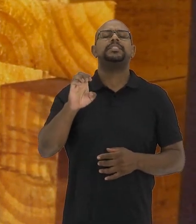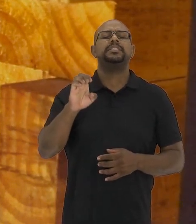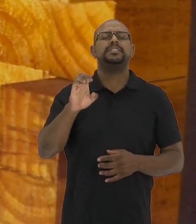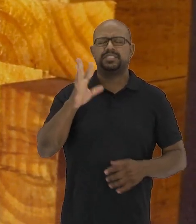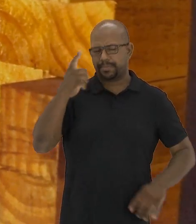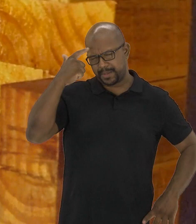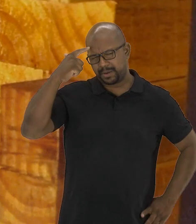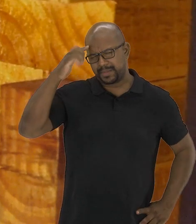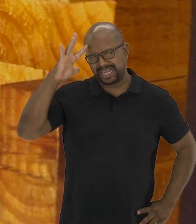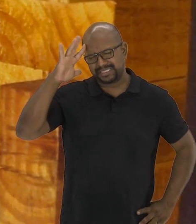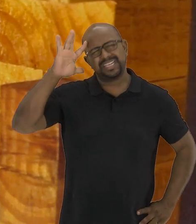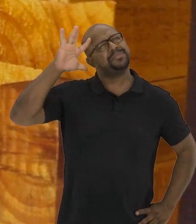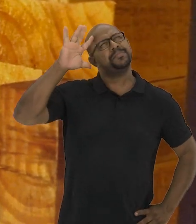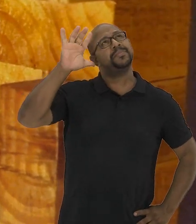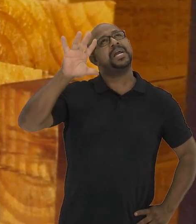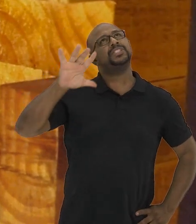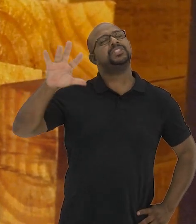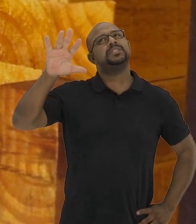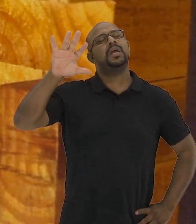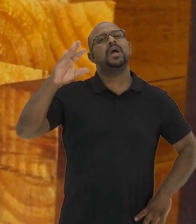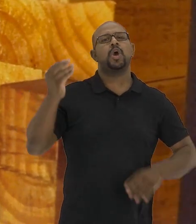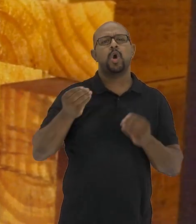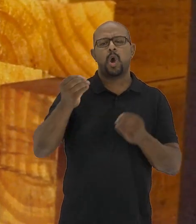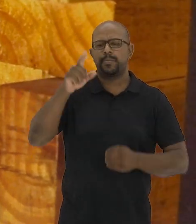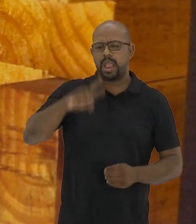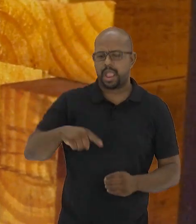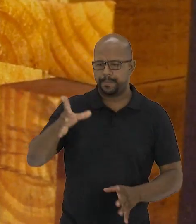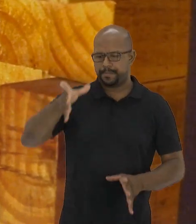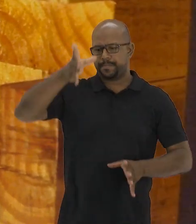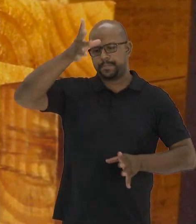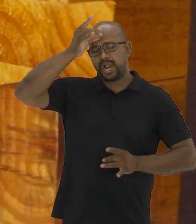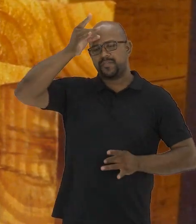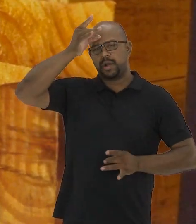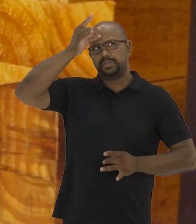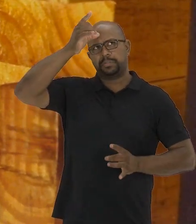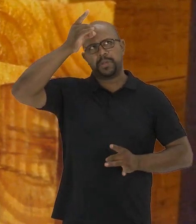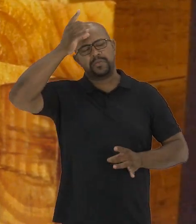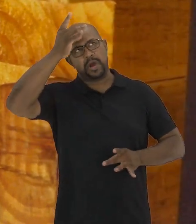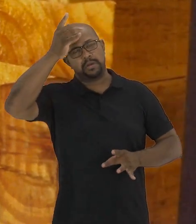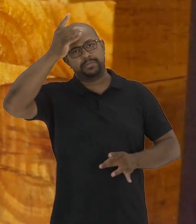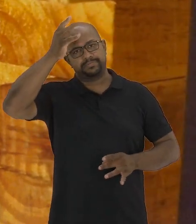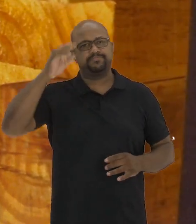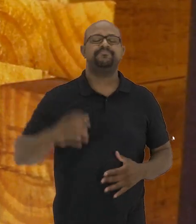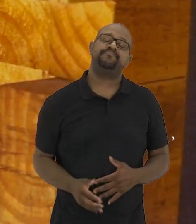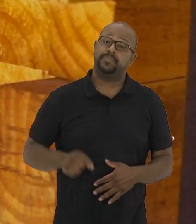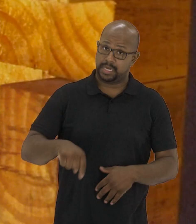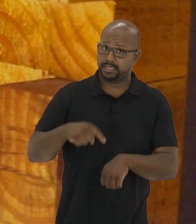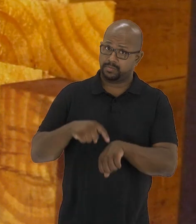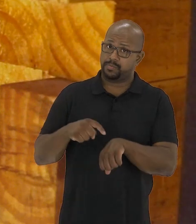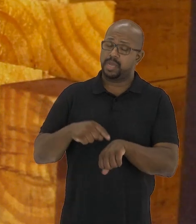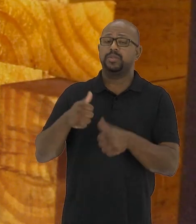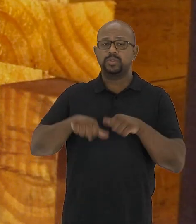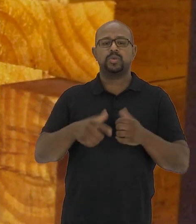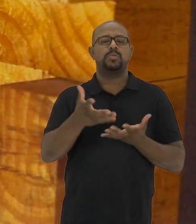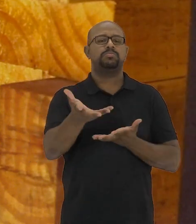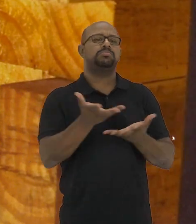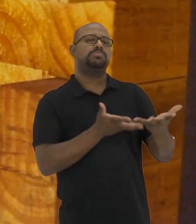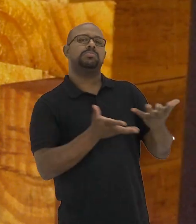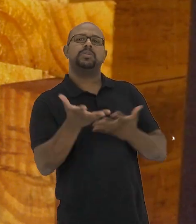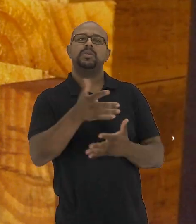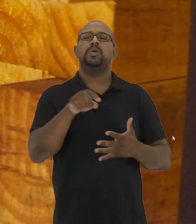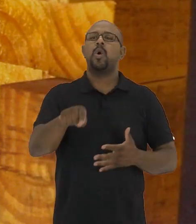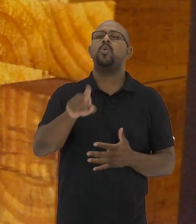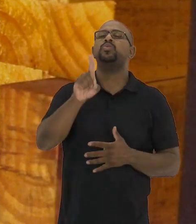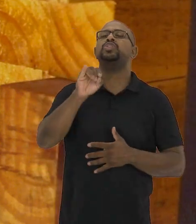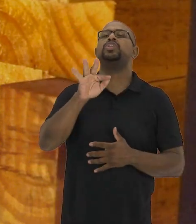Já pensou para imaginar o que seria performance? Neste momento, eu